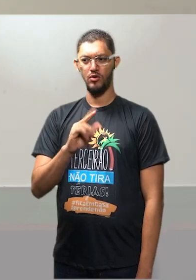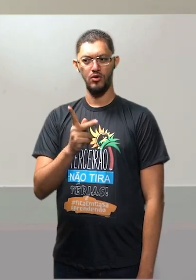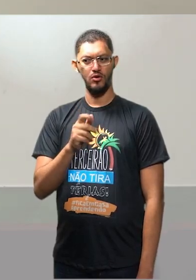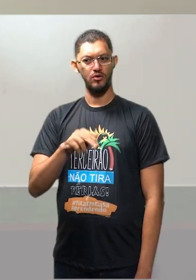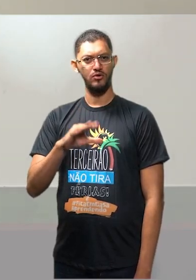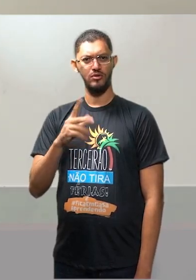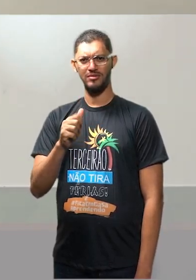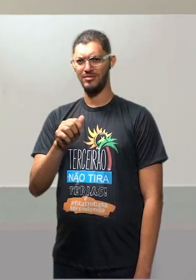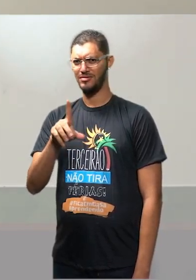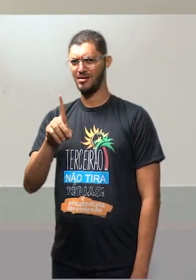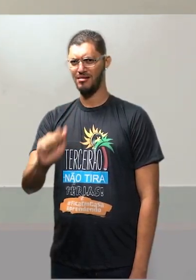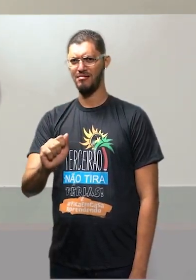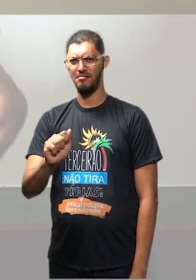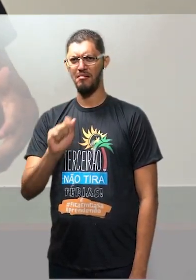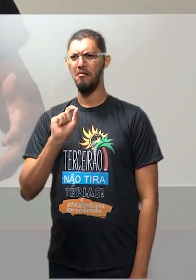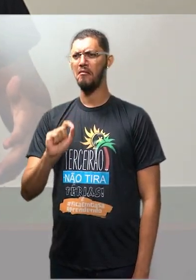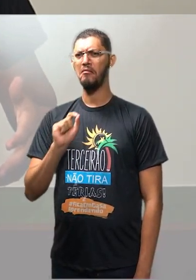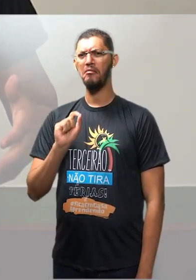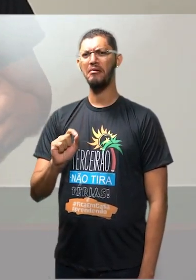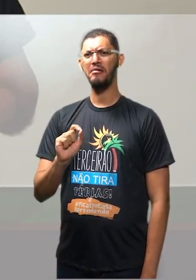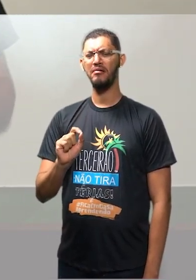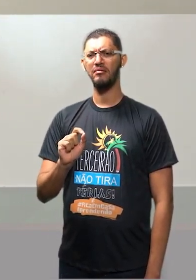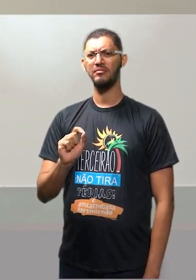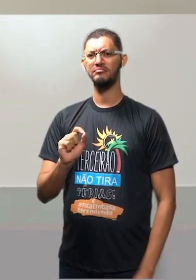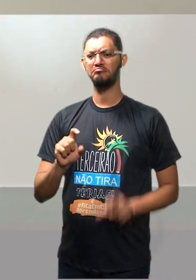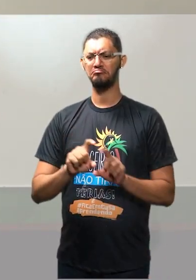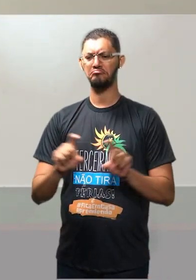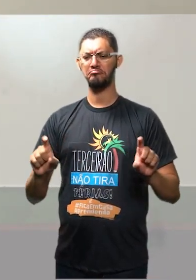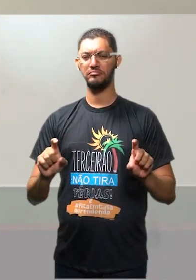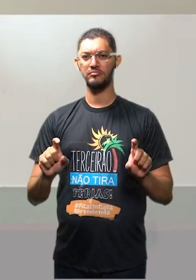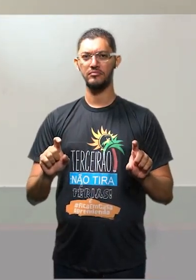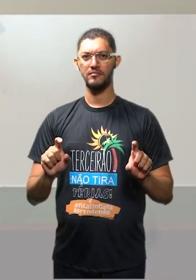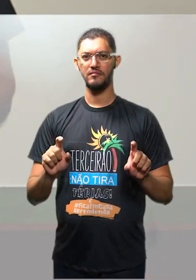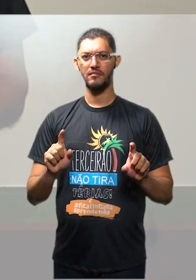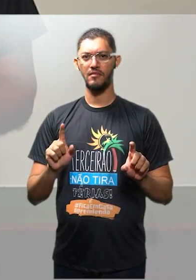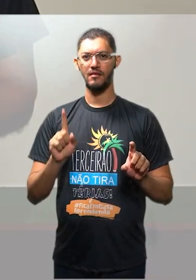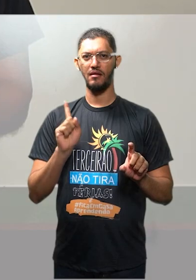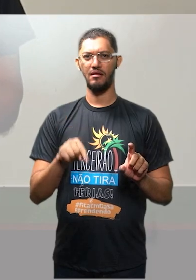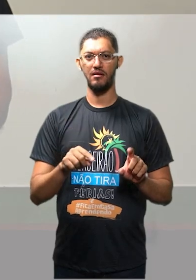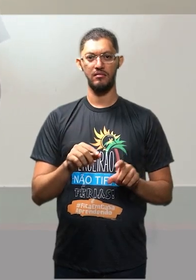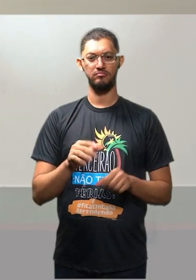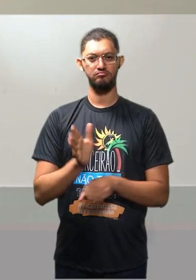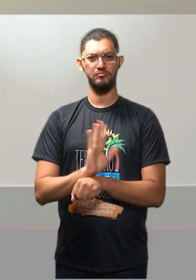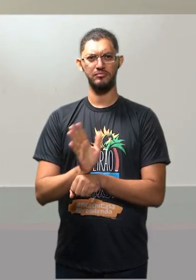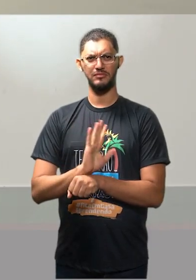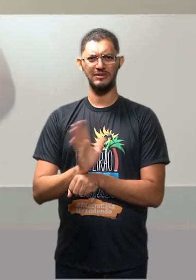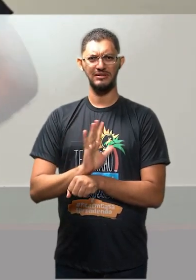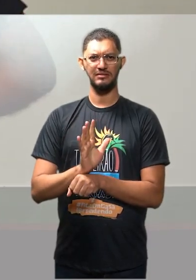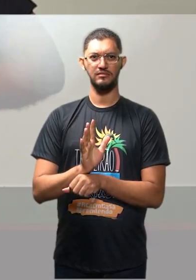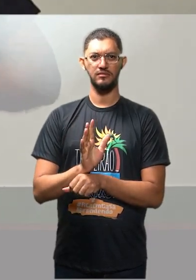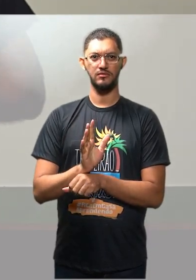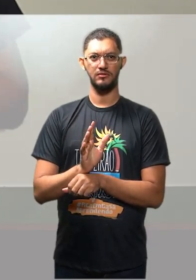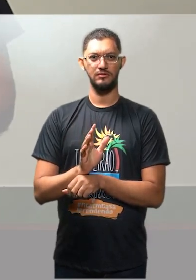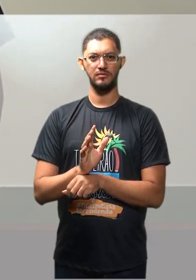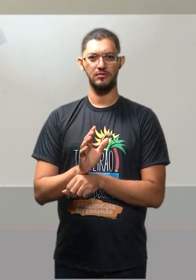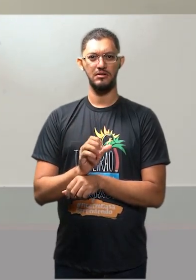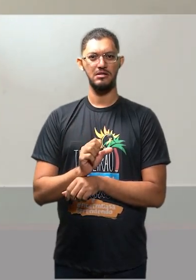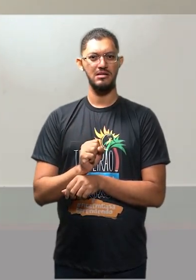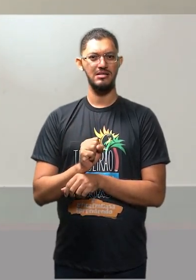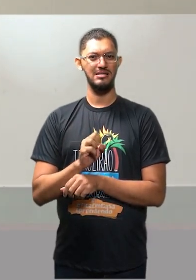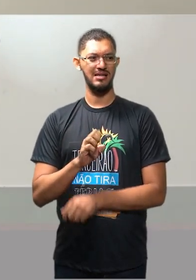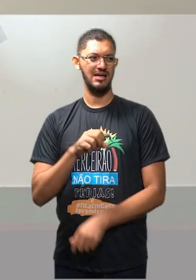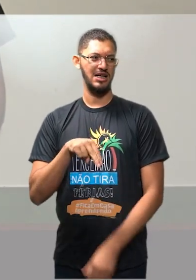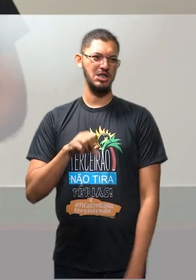-chanchada. O que era chanchada? Chanchada era filmes com muita sensualidade.